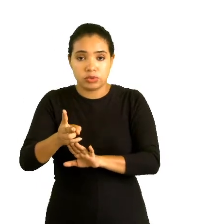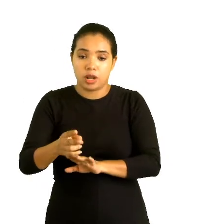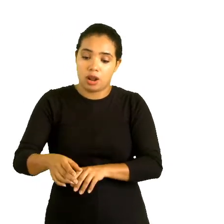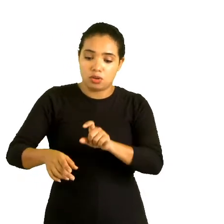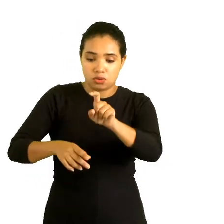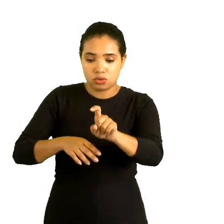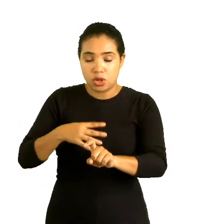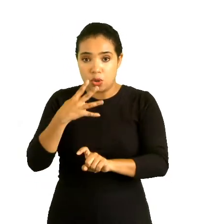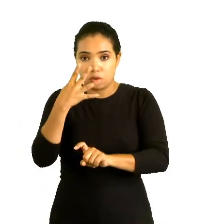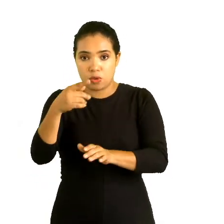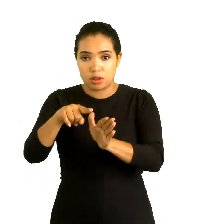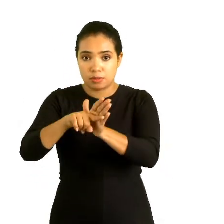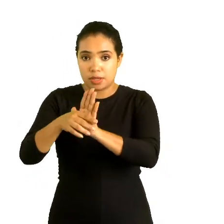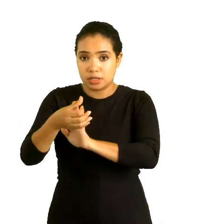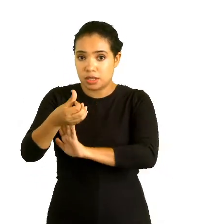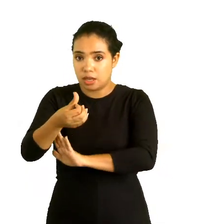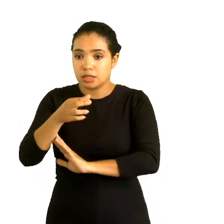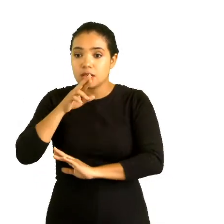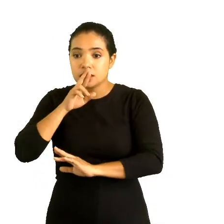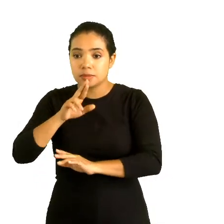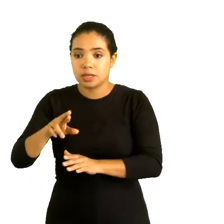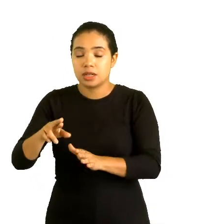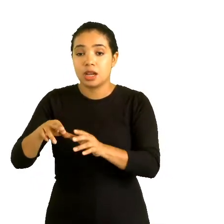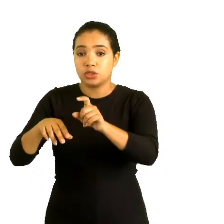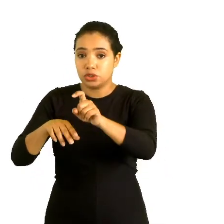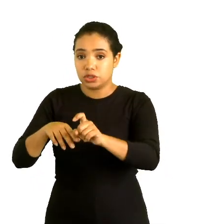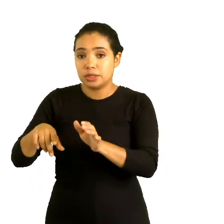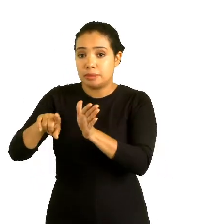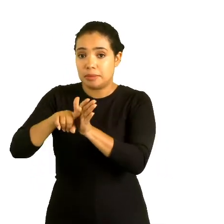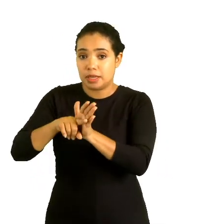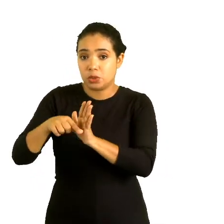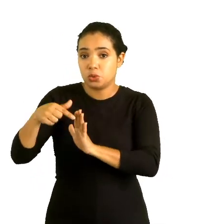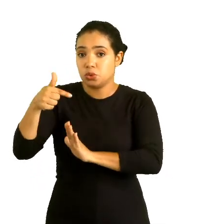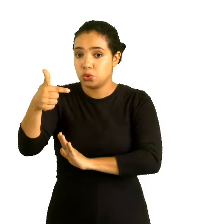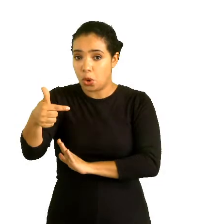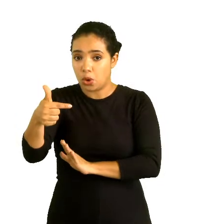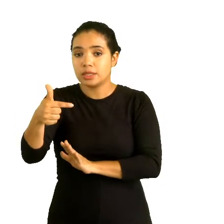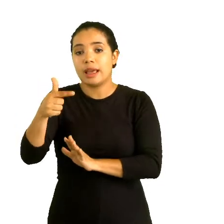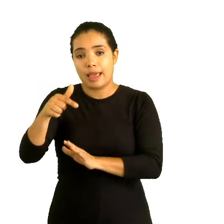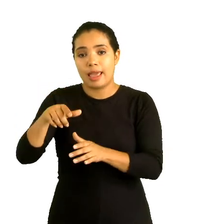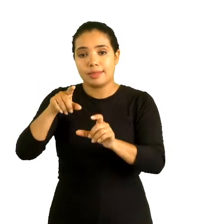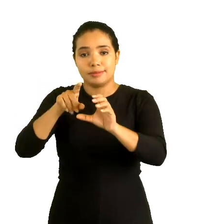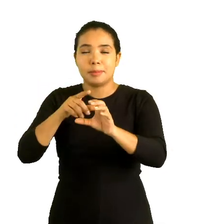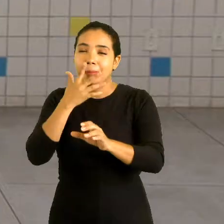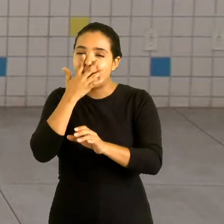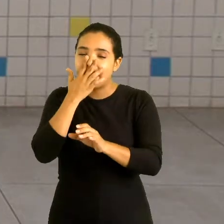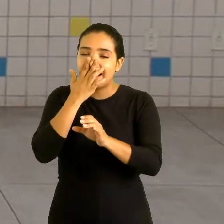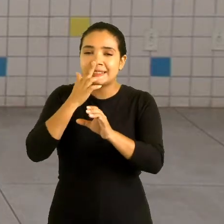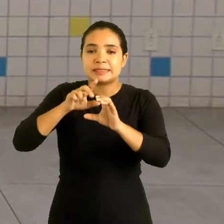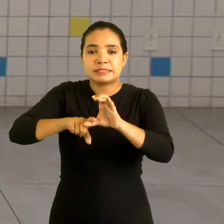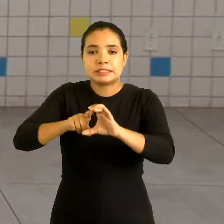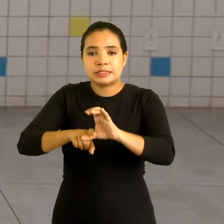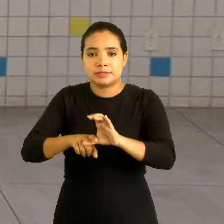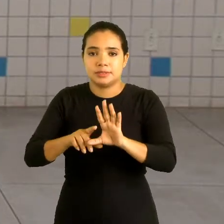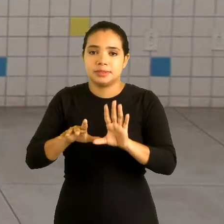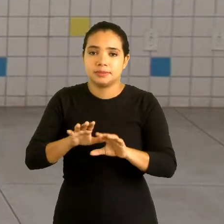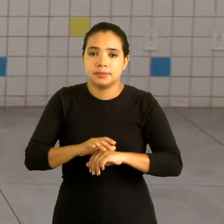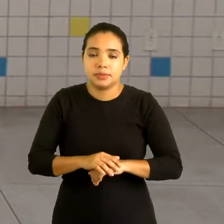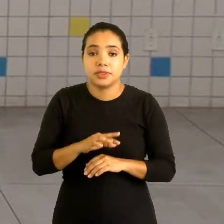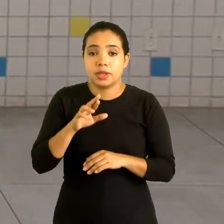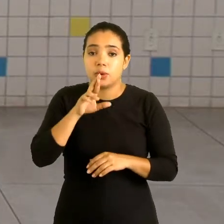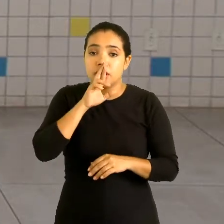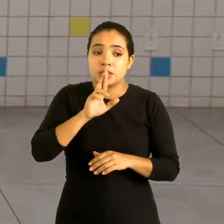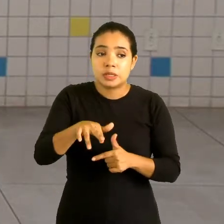negativo. Que número é esse? O tanto que eu estou devendo. Ou seja, dois. Então o resultado dessa